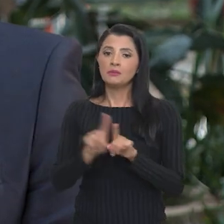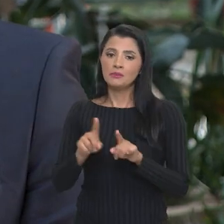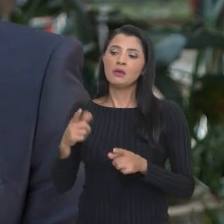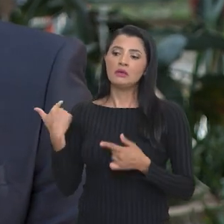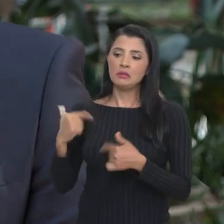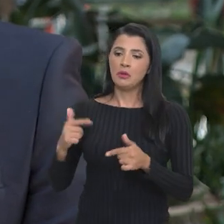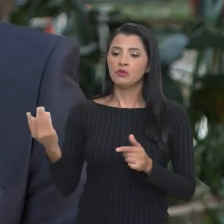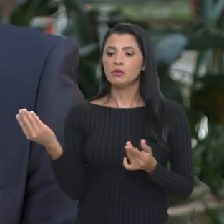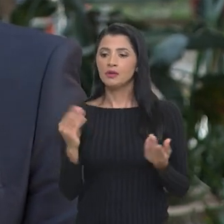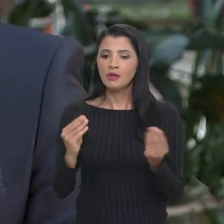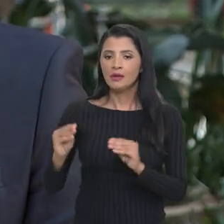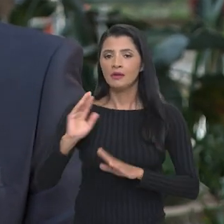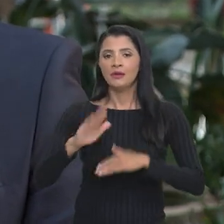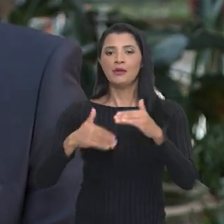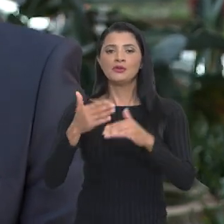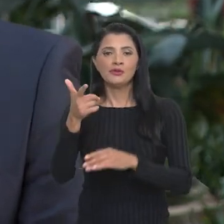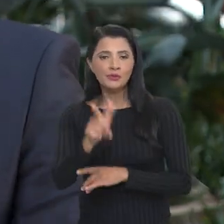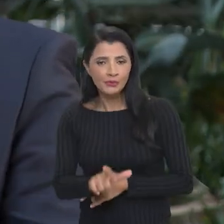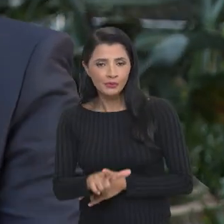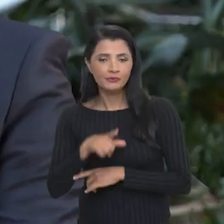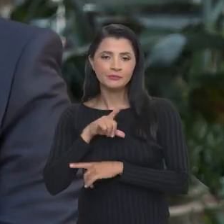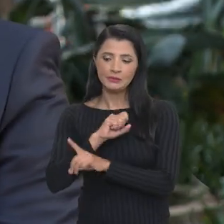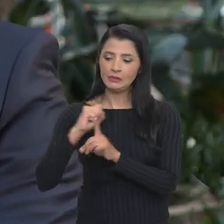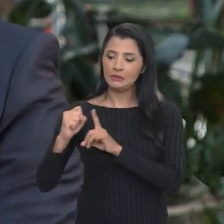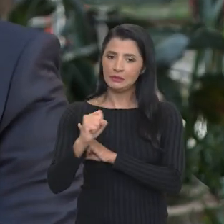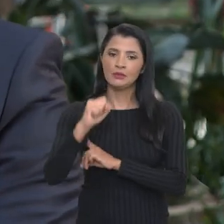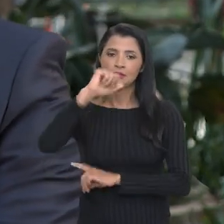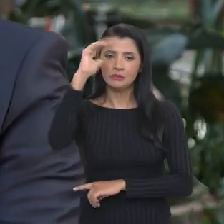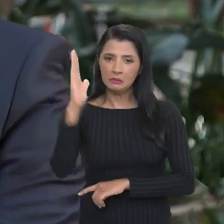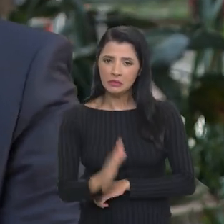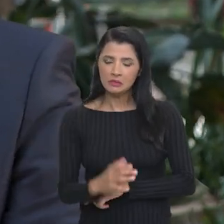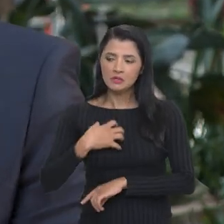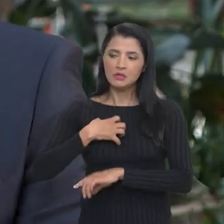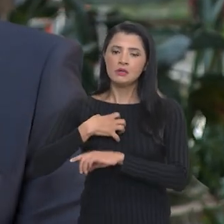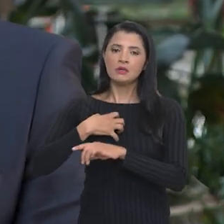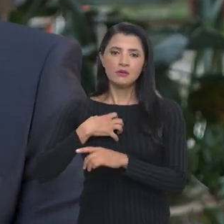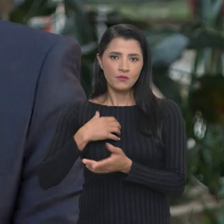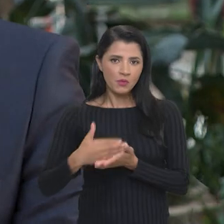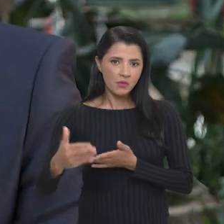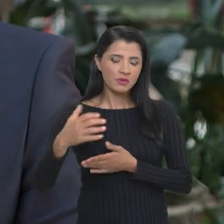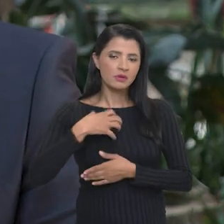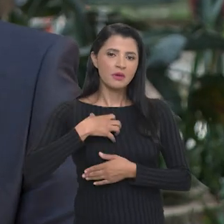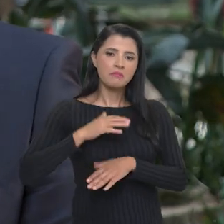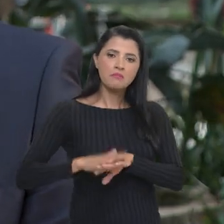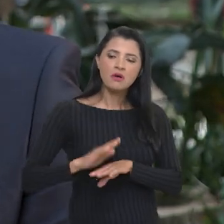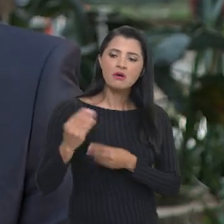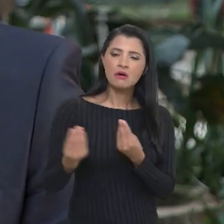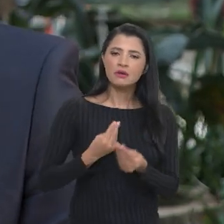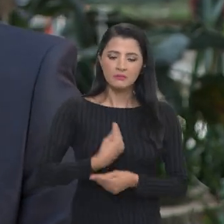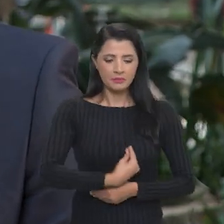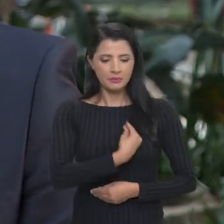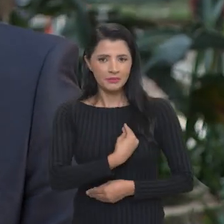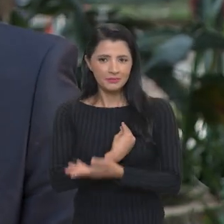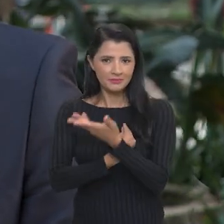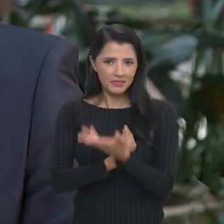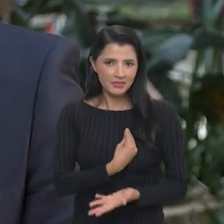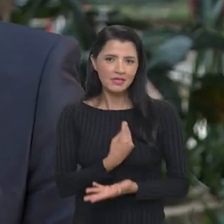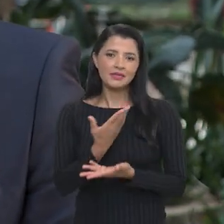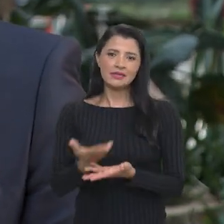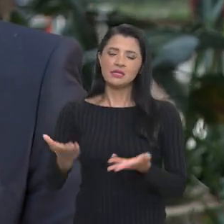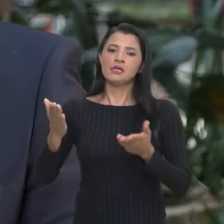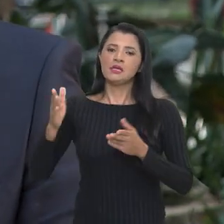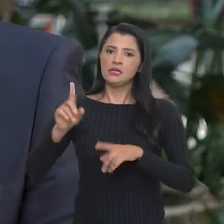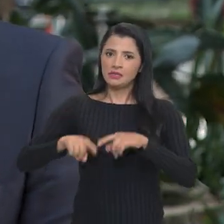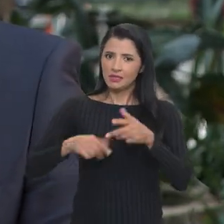está sentindo, me parece, e vai começar a sentir cada vez mais a presença desse grande instrumento, dessa grande empresa pública.